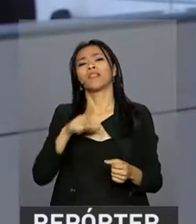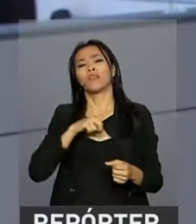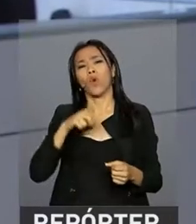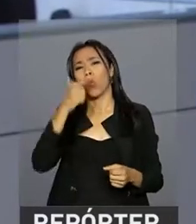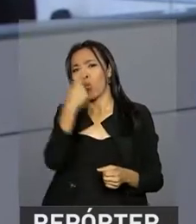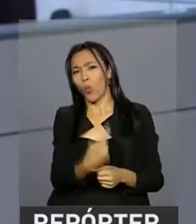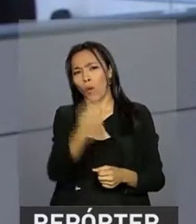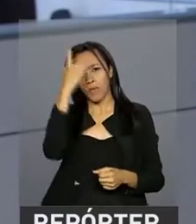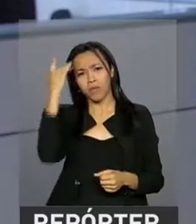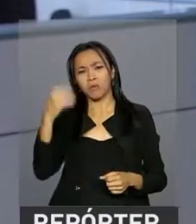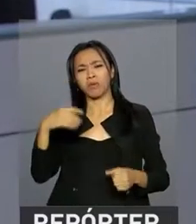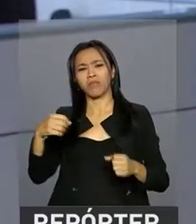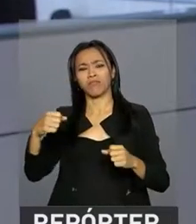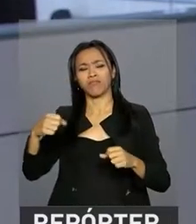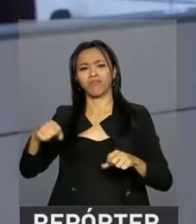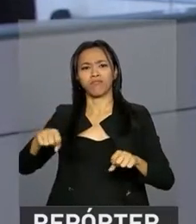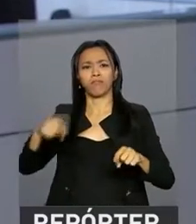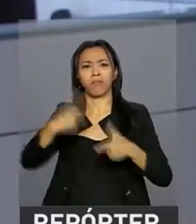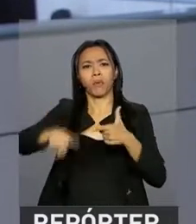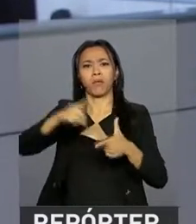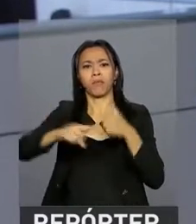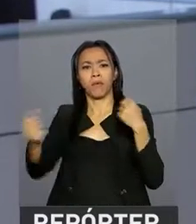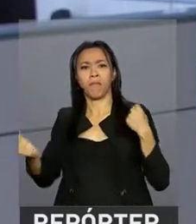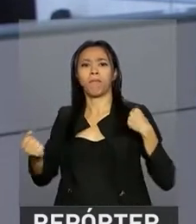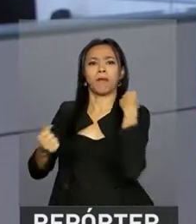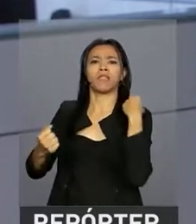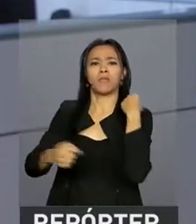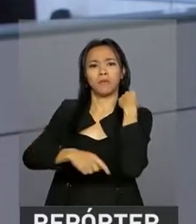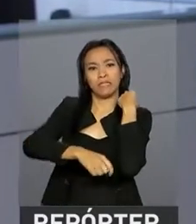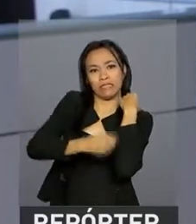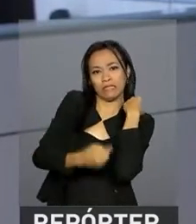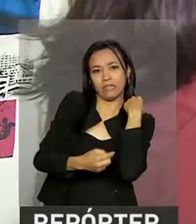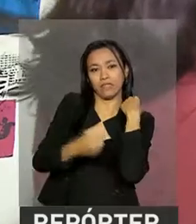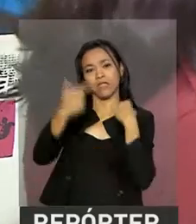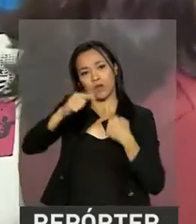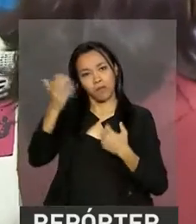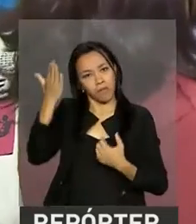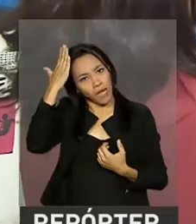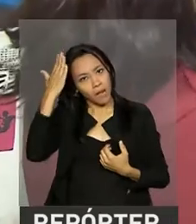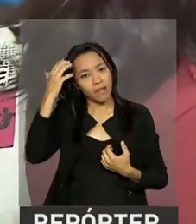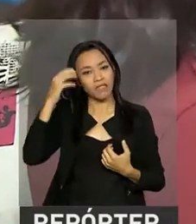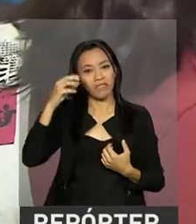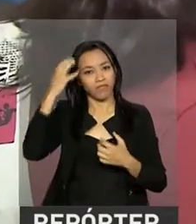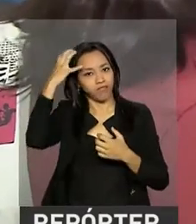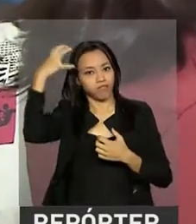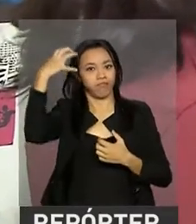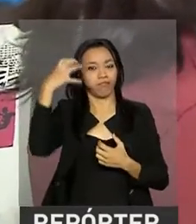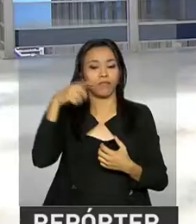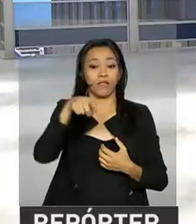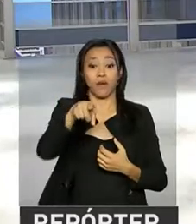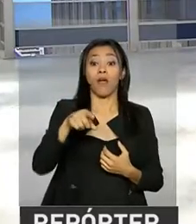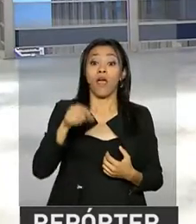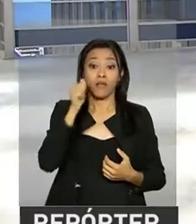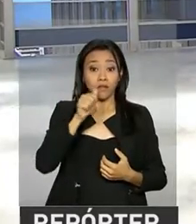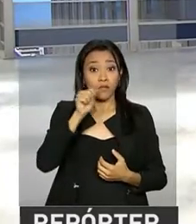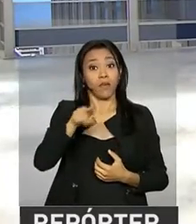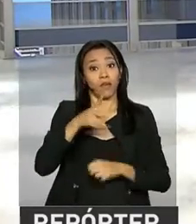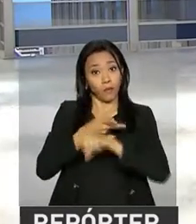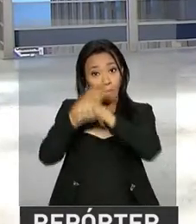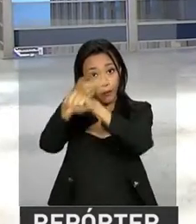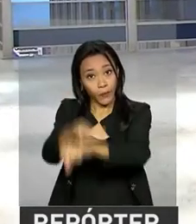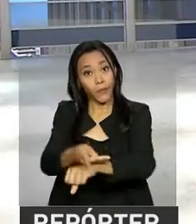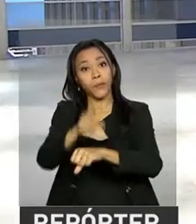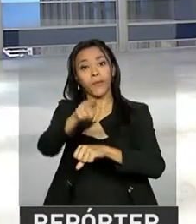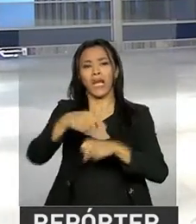teve que engessar, e a outra bateu a cabecinha e aí criou aquele galho. Luciana está entre os consumidores que vão aos PROCONs